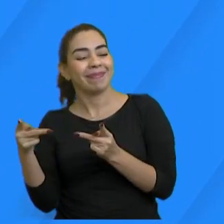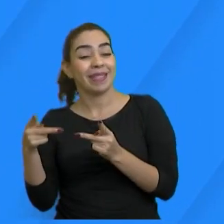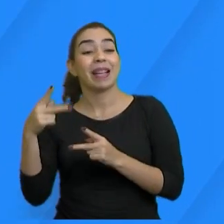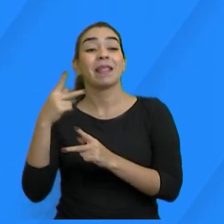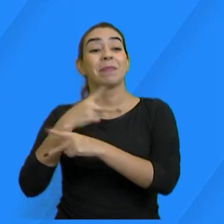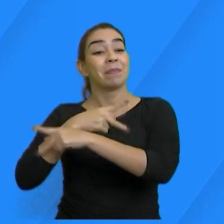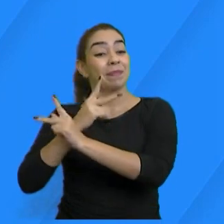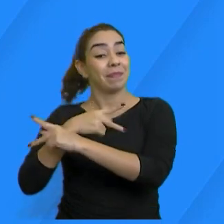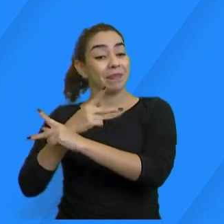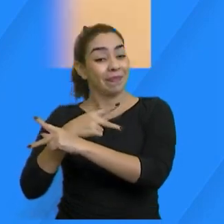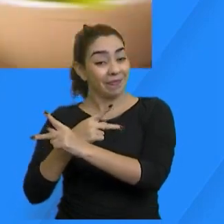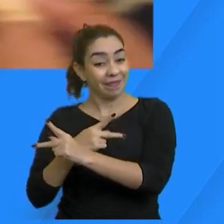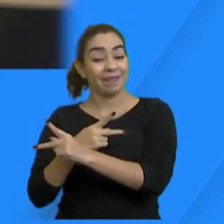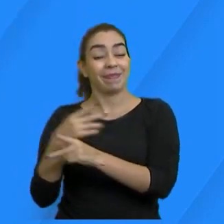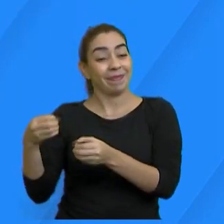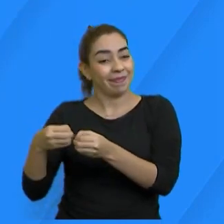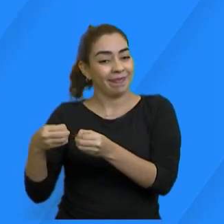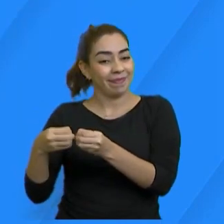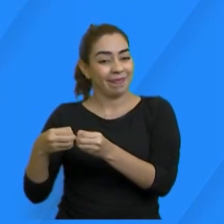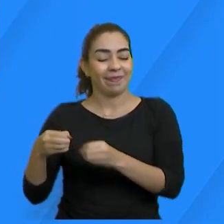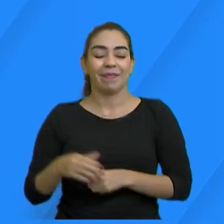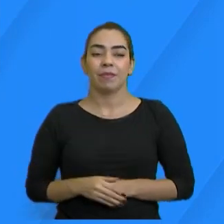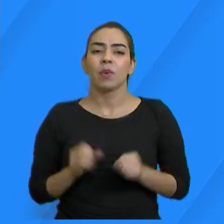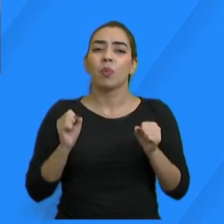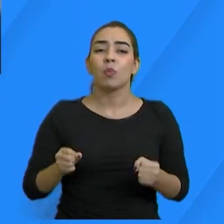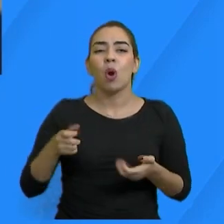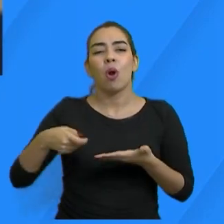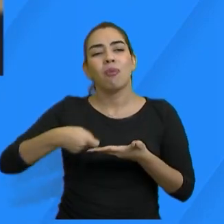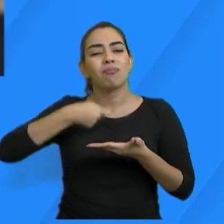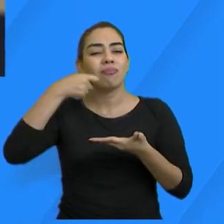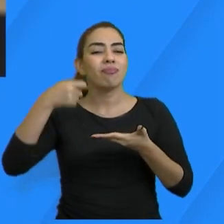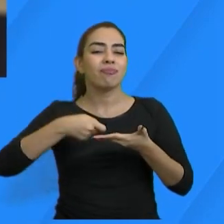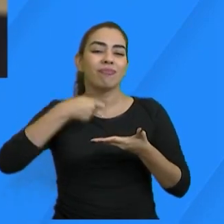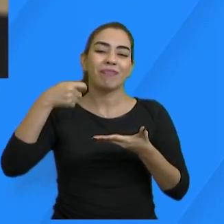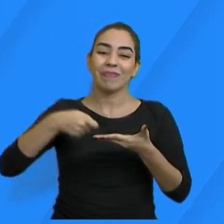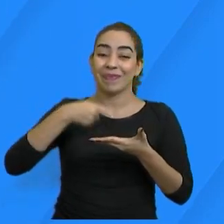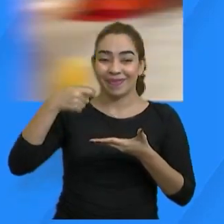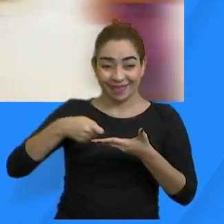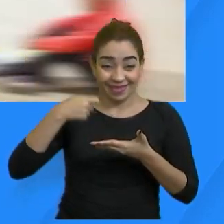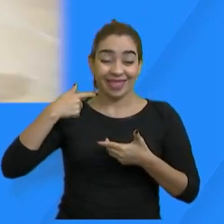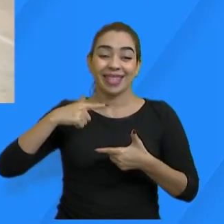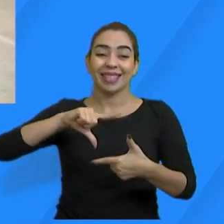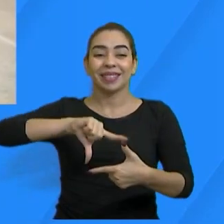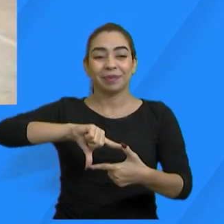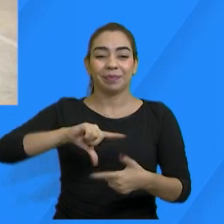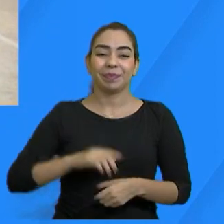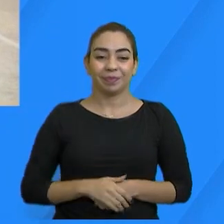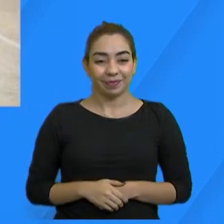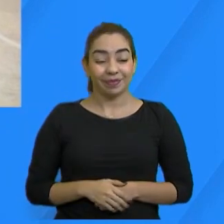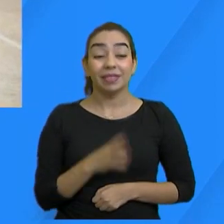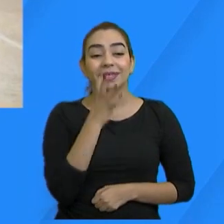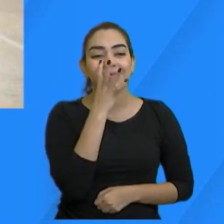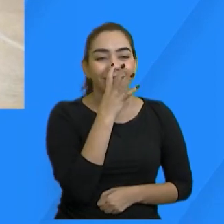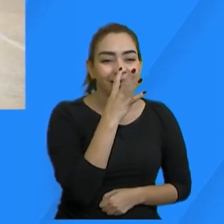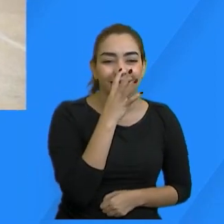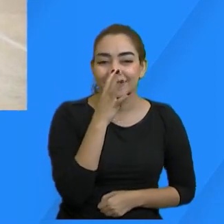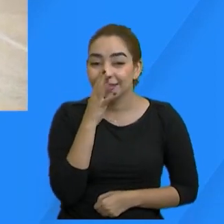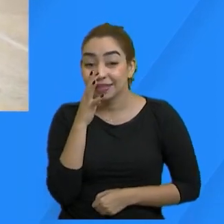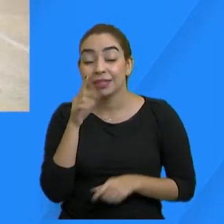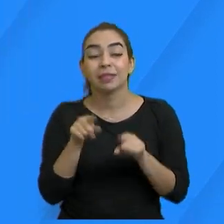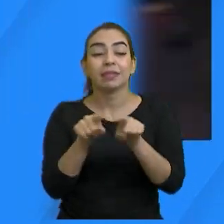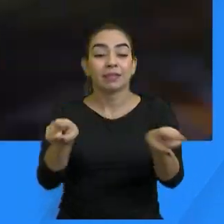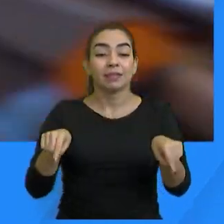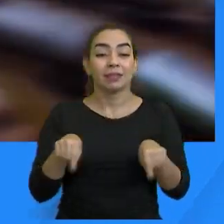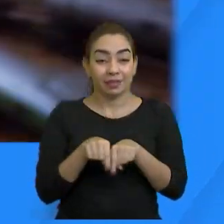Pinacoteca do Ceará, que fica do lado. Pode comer um pratinho cearense no mercado Alimenta-se-é, conferir as atrações do centro de